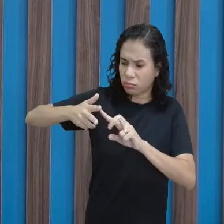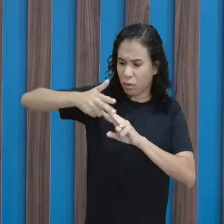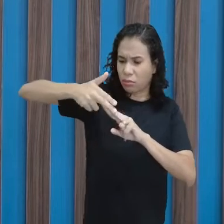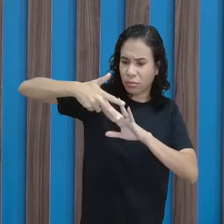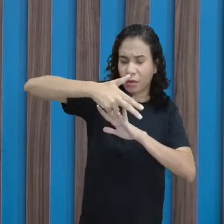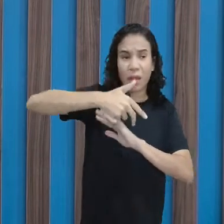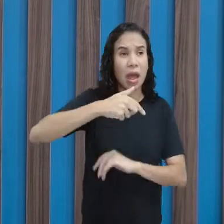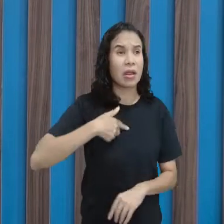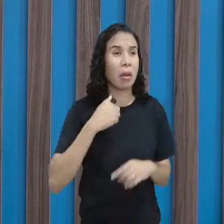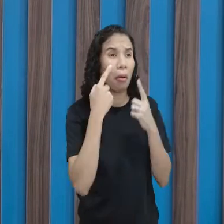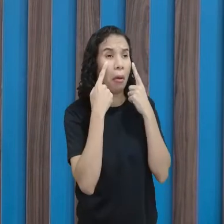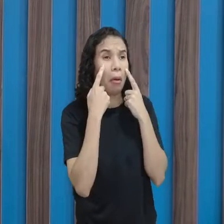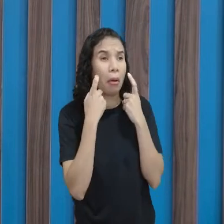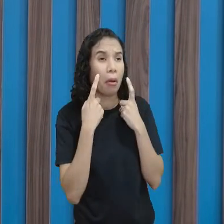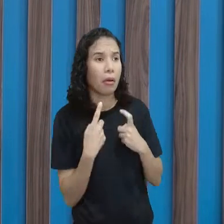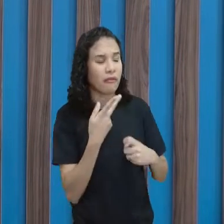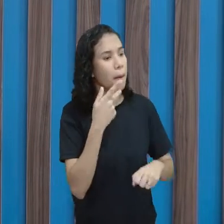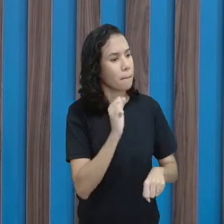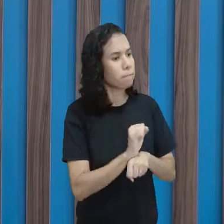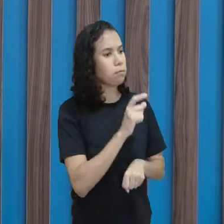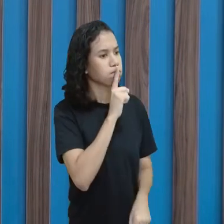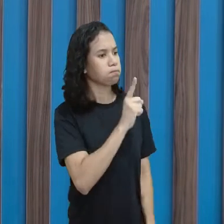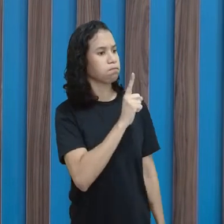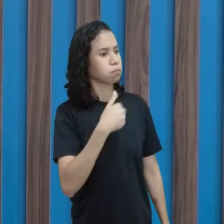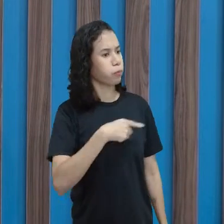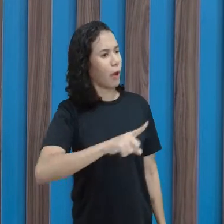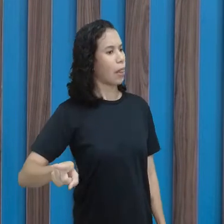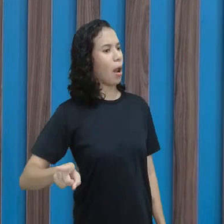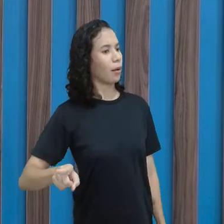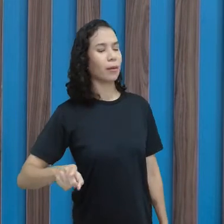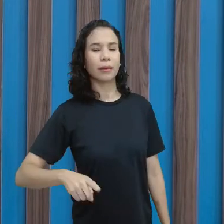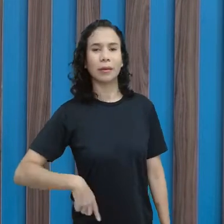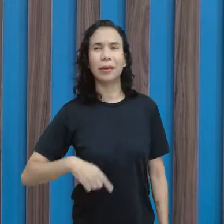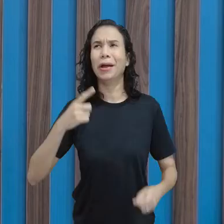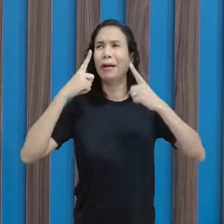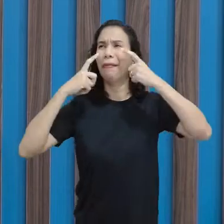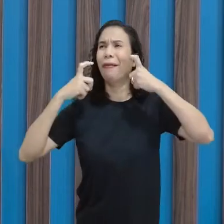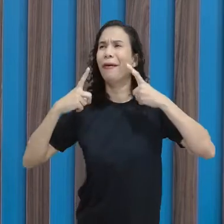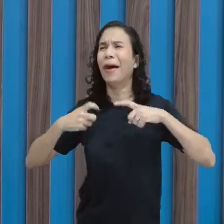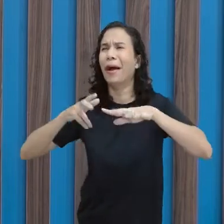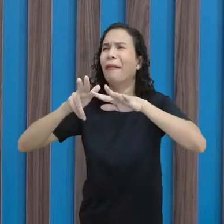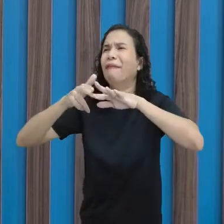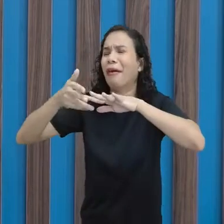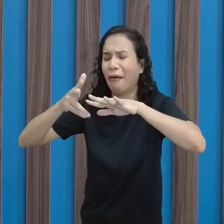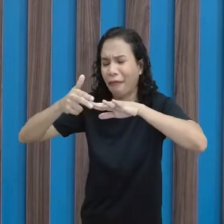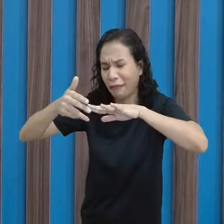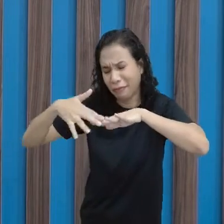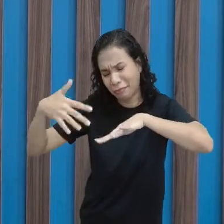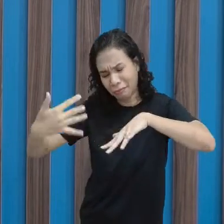E a lágrima descia, ele fazia, para de chorar que você vai entrar. Aí eu, meu Deus, na minha unha.